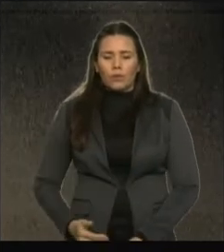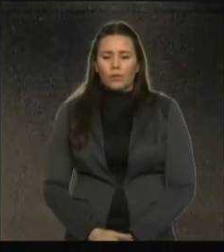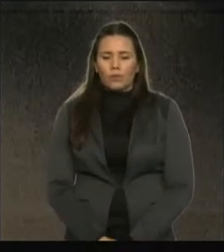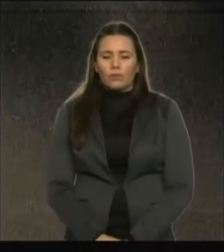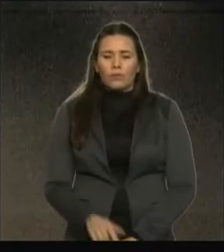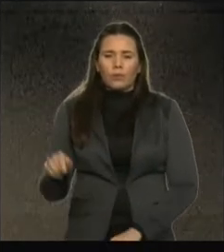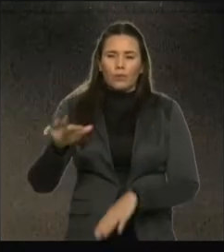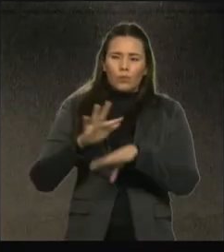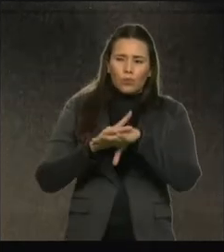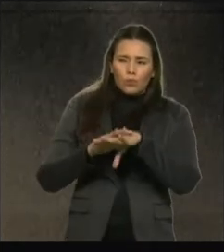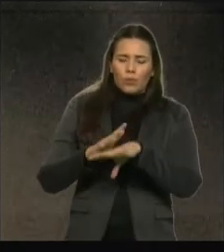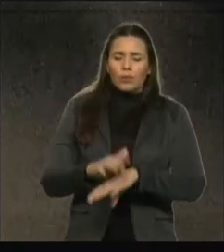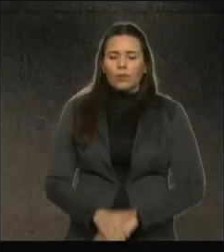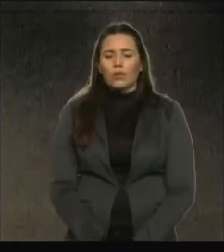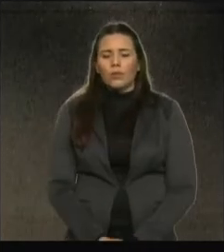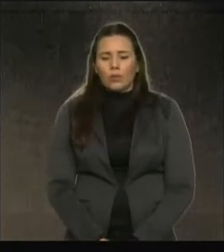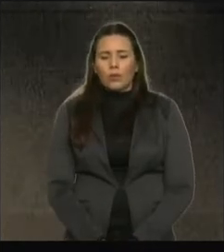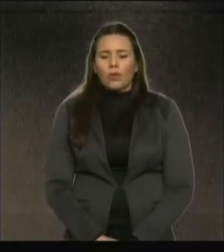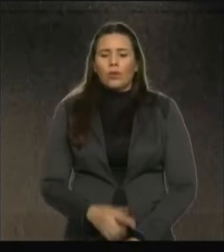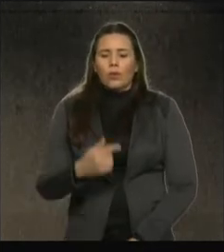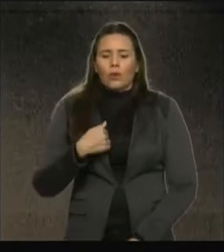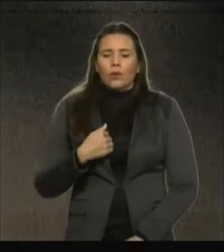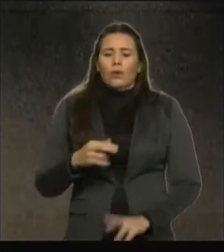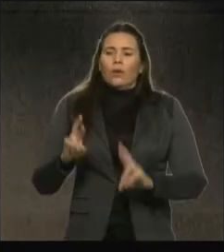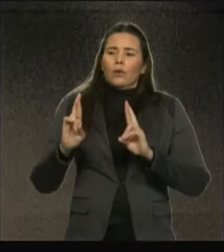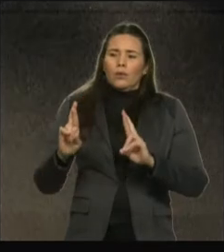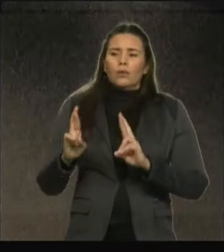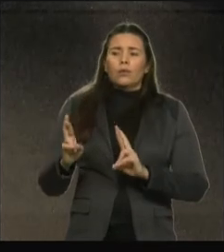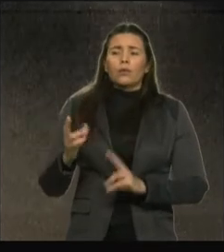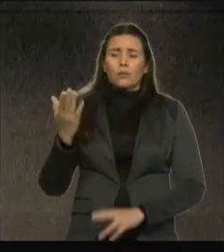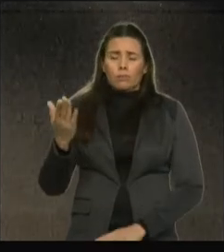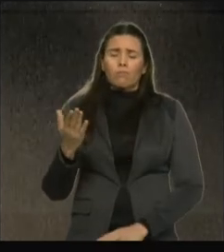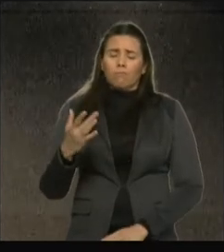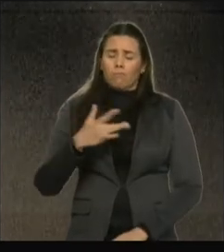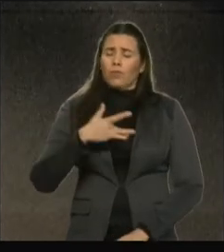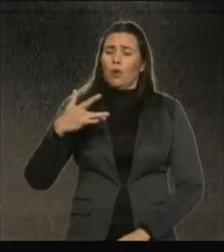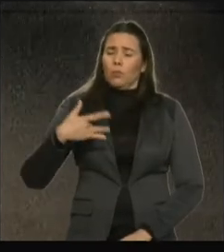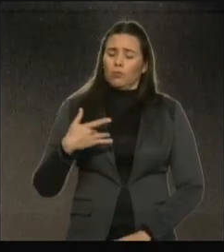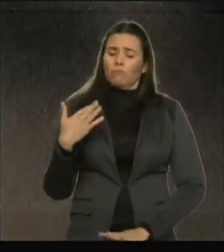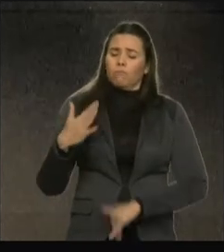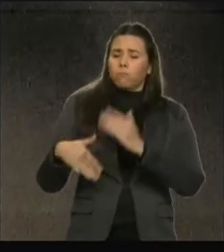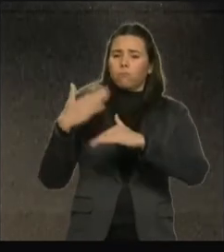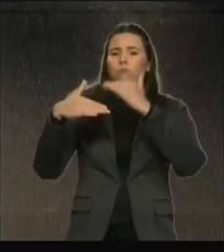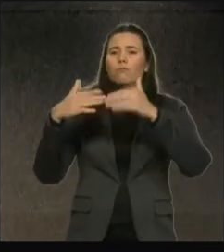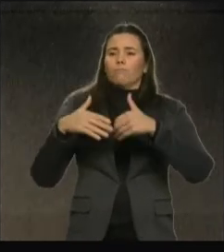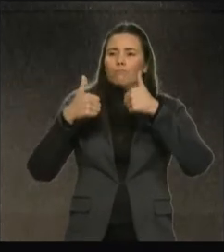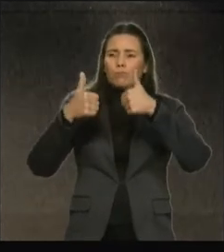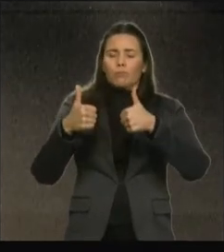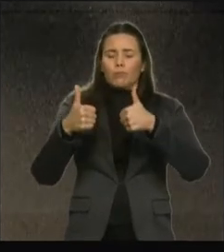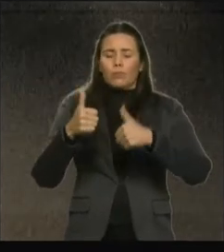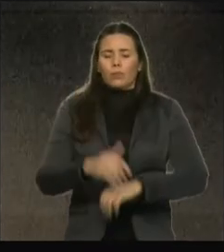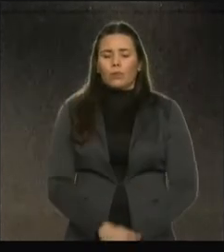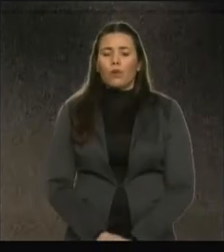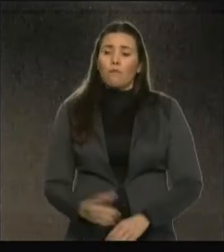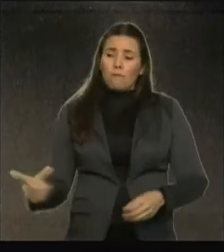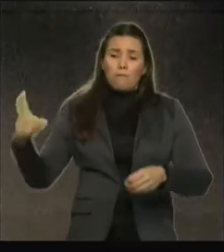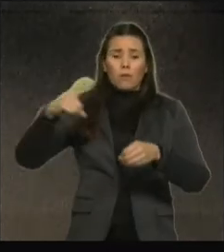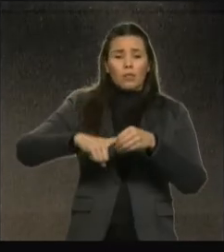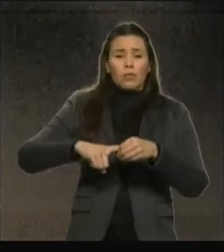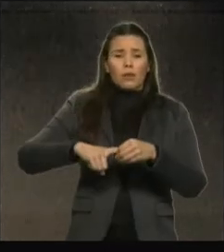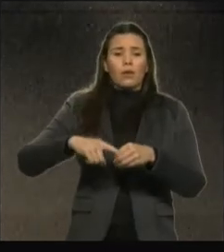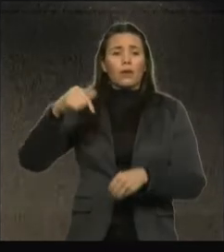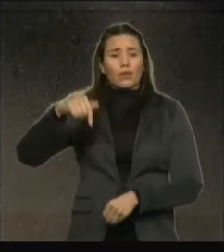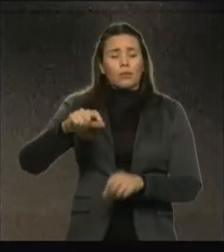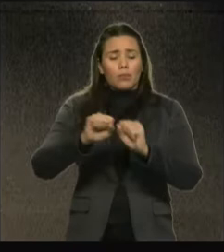Exª possa se recuperar o mais rápido possível e possa voltar para a Assembleia Legislativa para os nossos debates saudáveis,